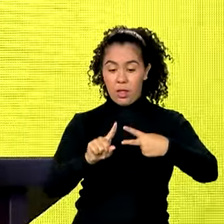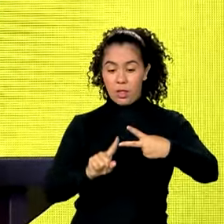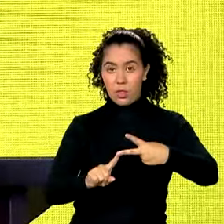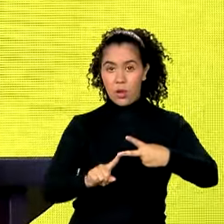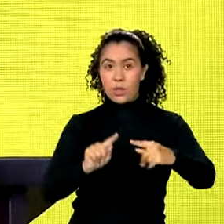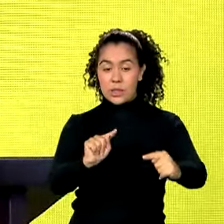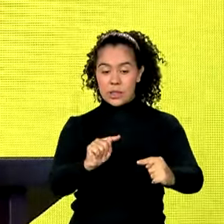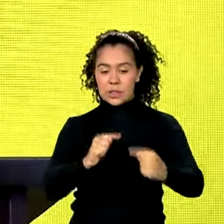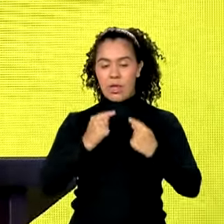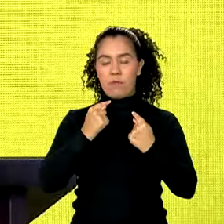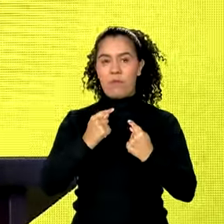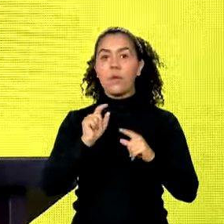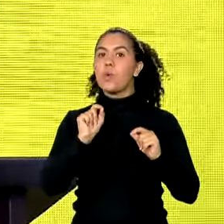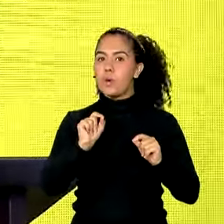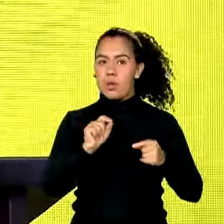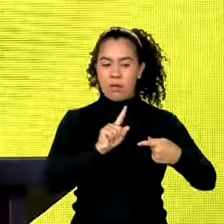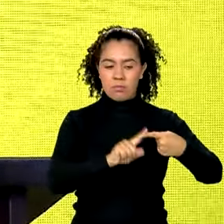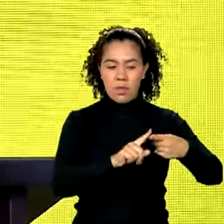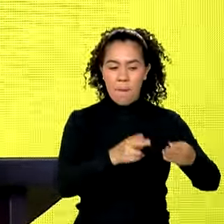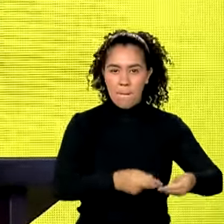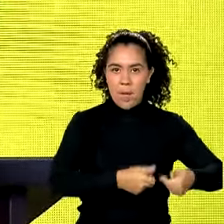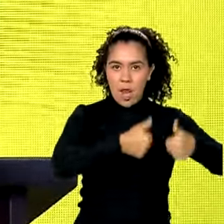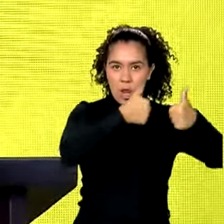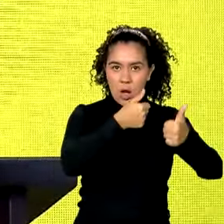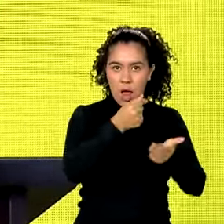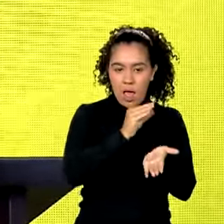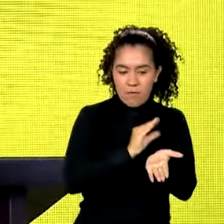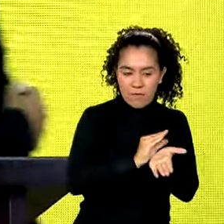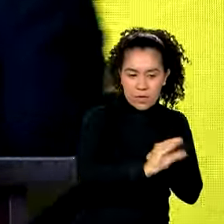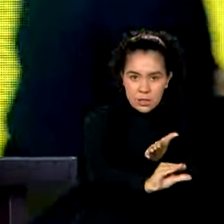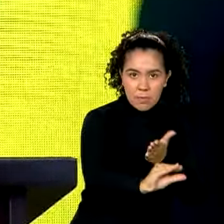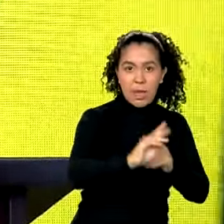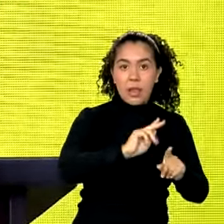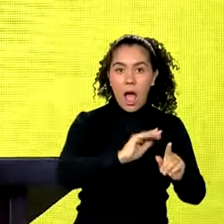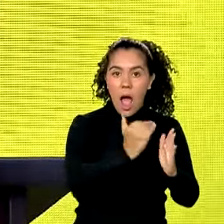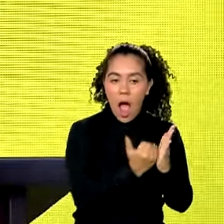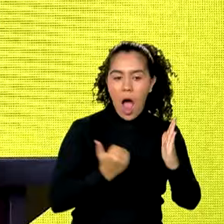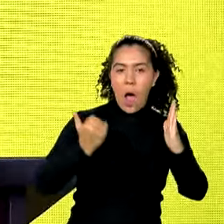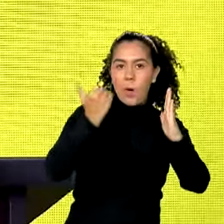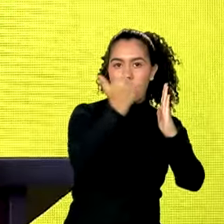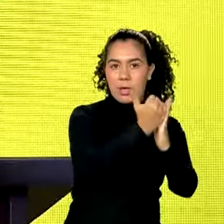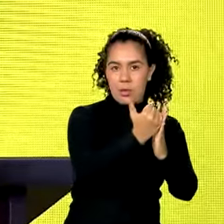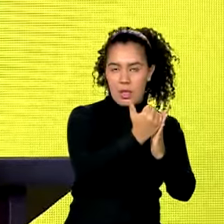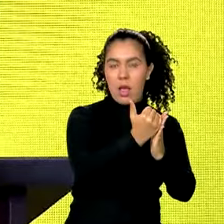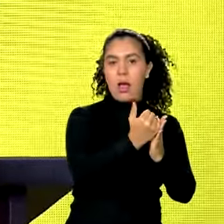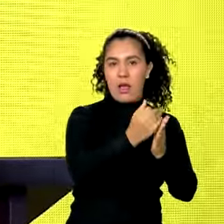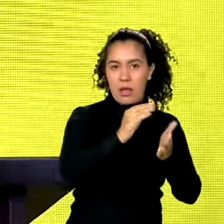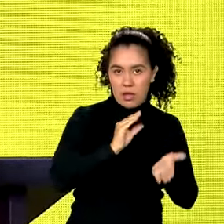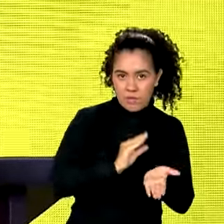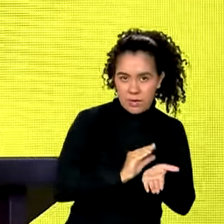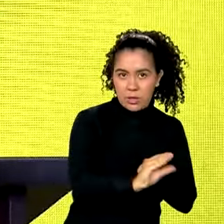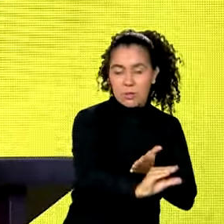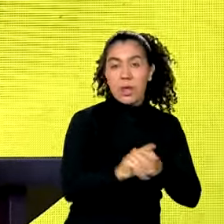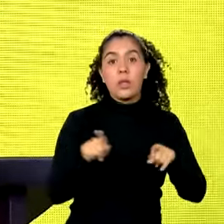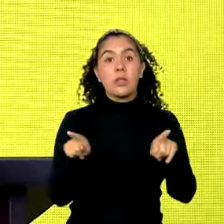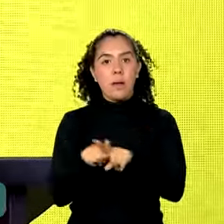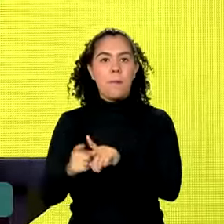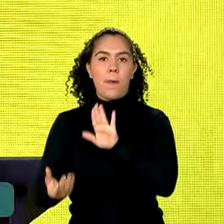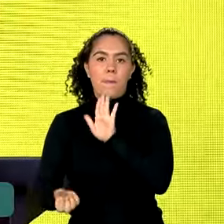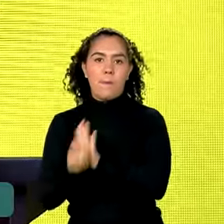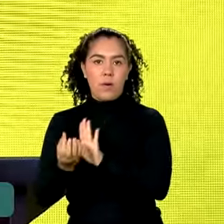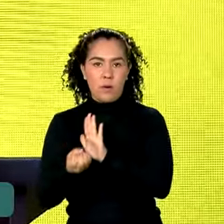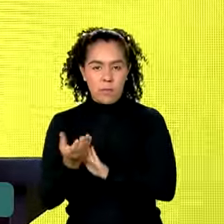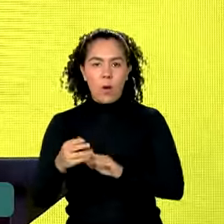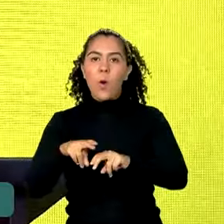melhorar investimento, aumentar investimento e aumentar produtividade. E o Mover vem,